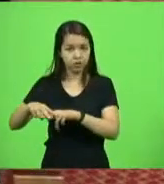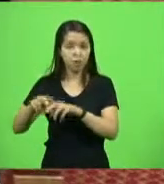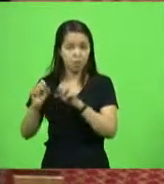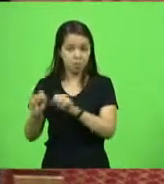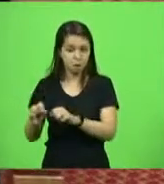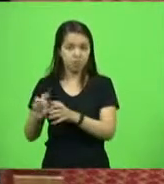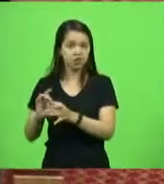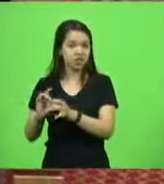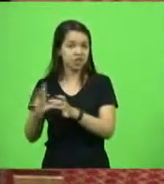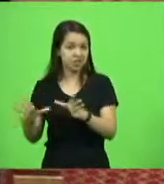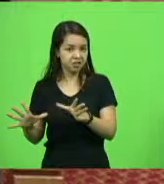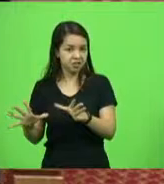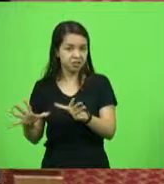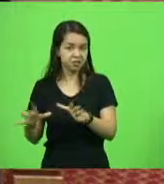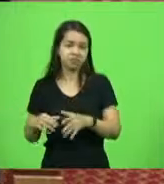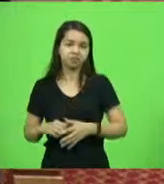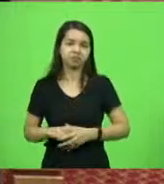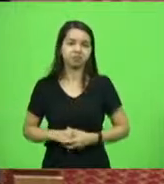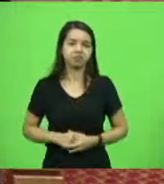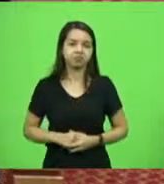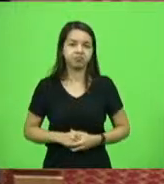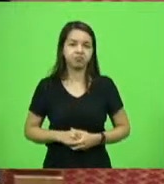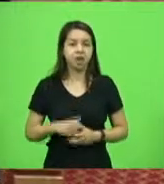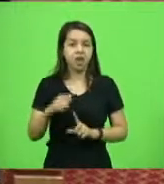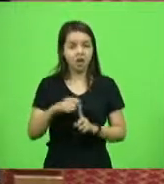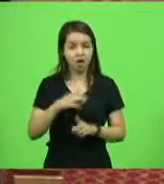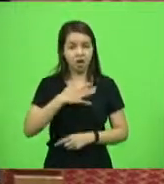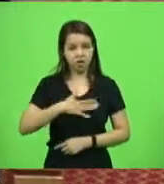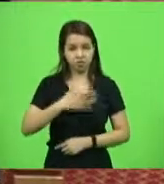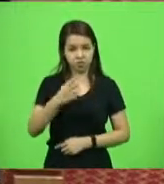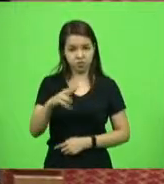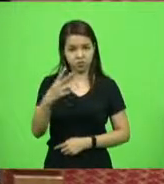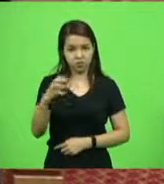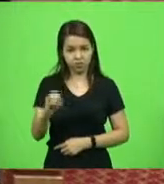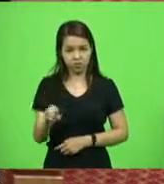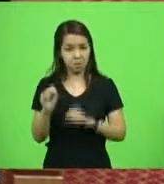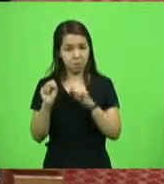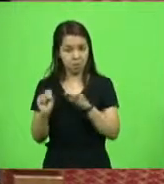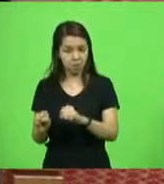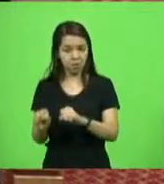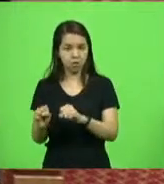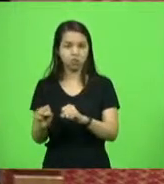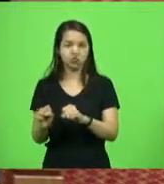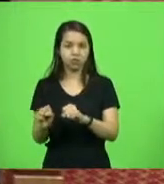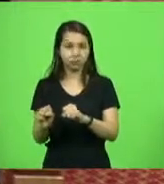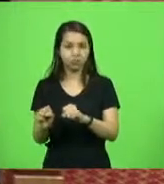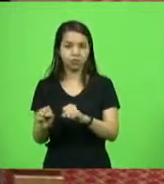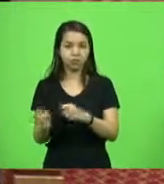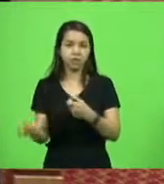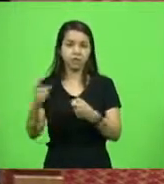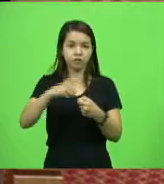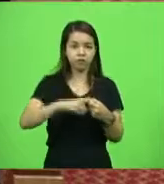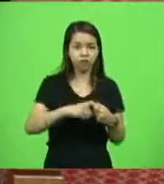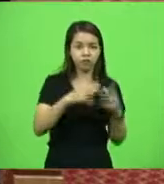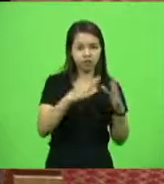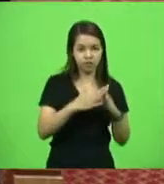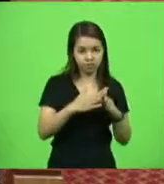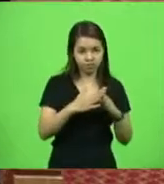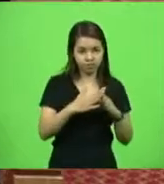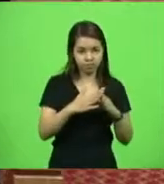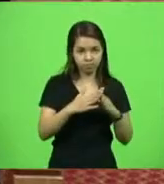agosto de 2020, Dico recebeu progressão para o regime semiaberto. No final dezembro ele foi considerado